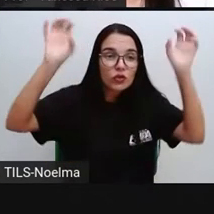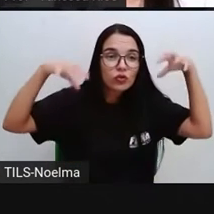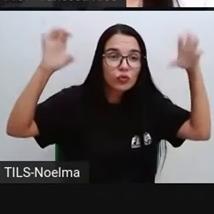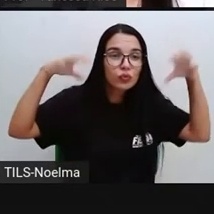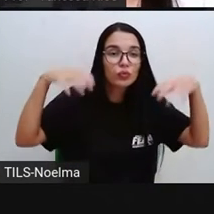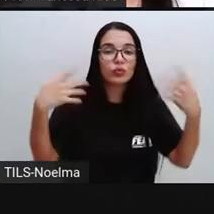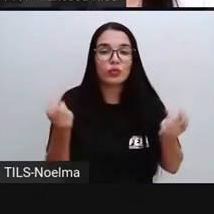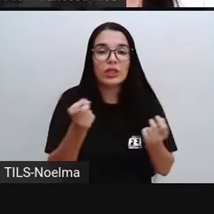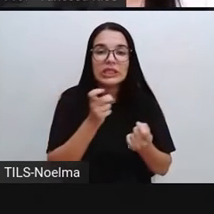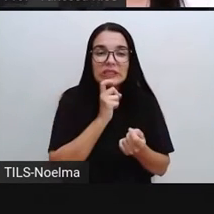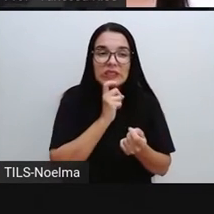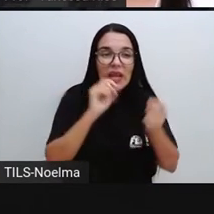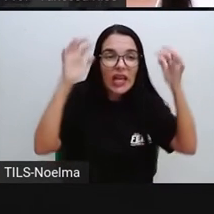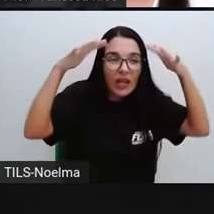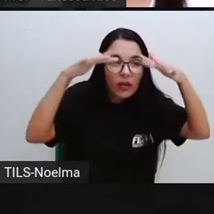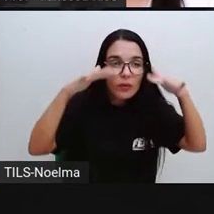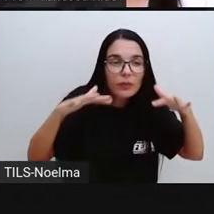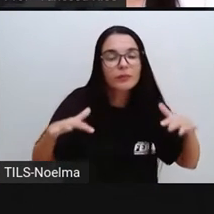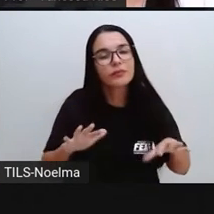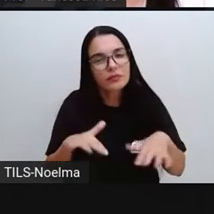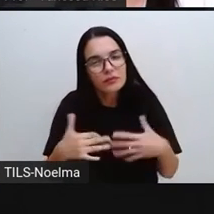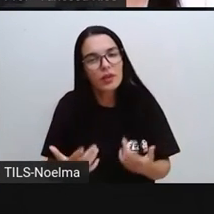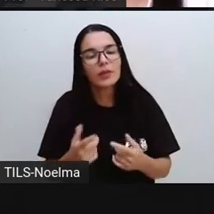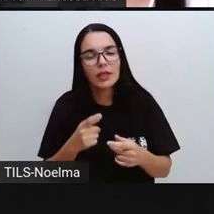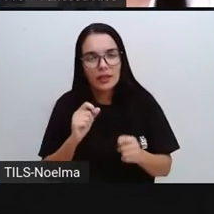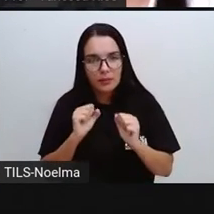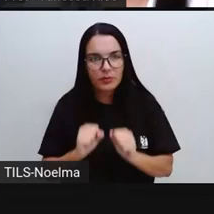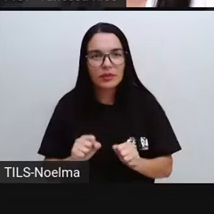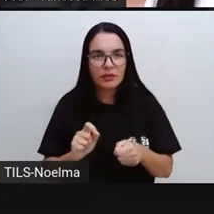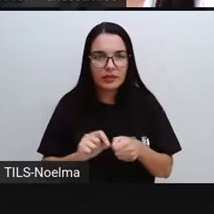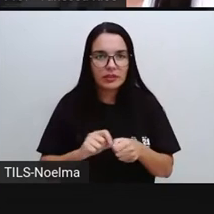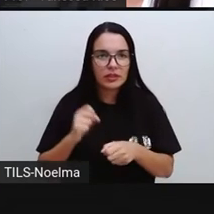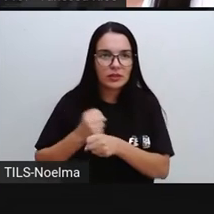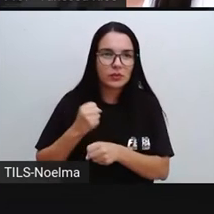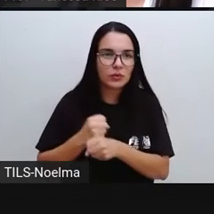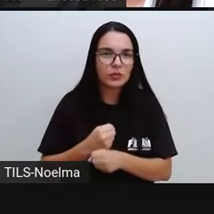dos grupos sociais que praticavam esses assuntos.